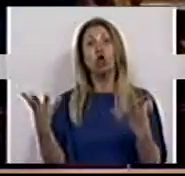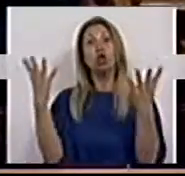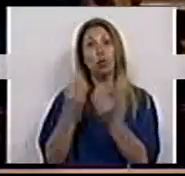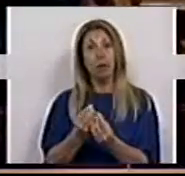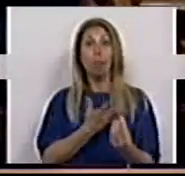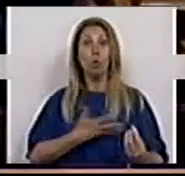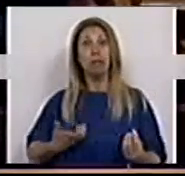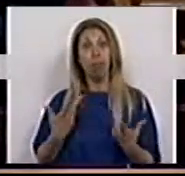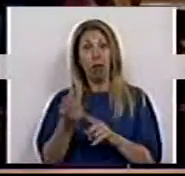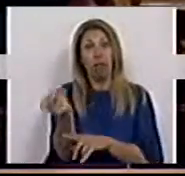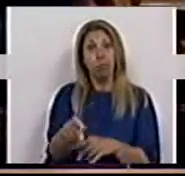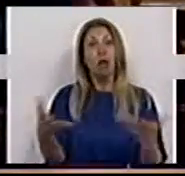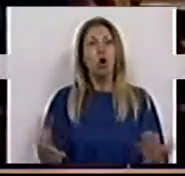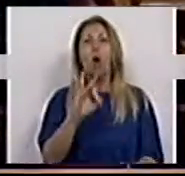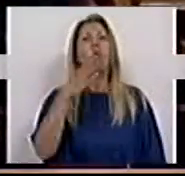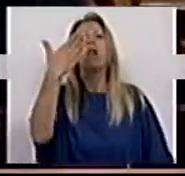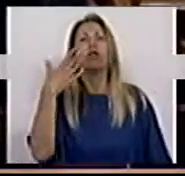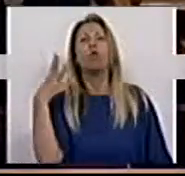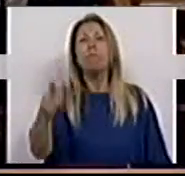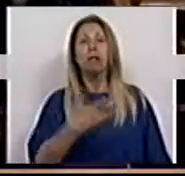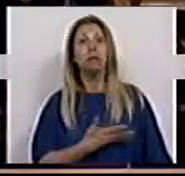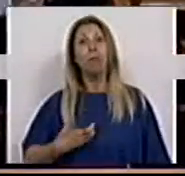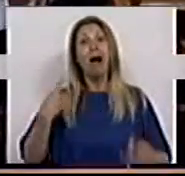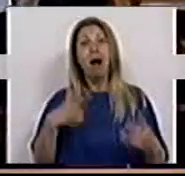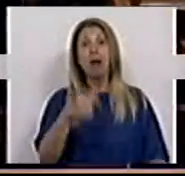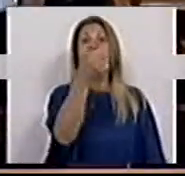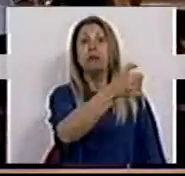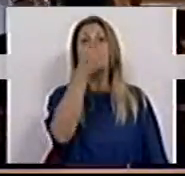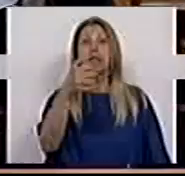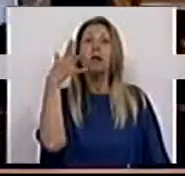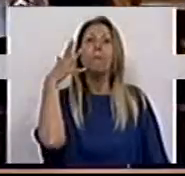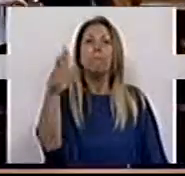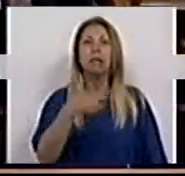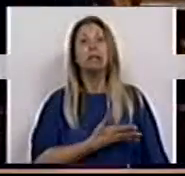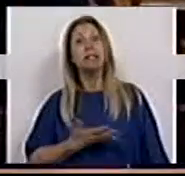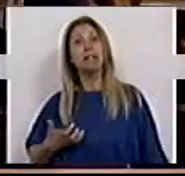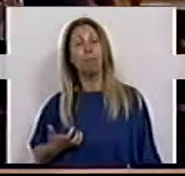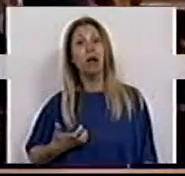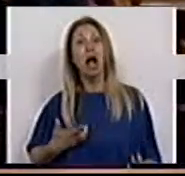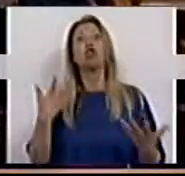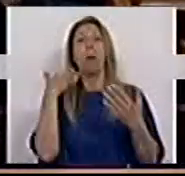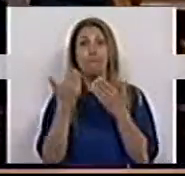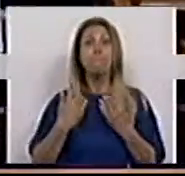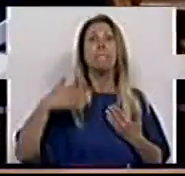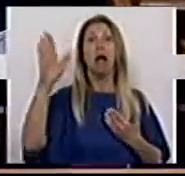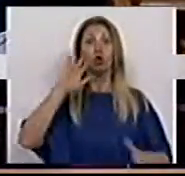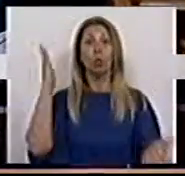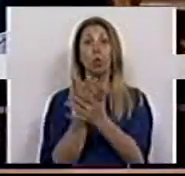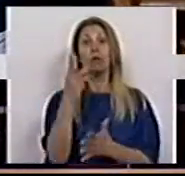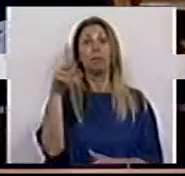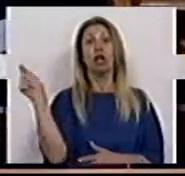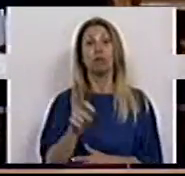afinal não temos 41 mil desempregados, temos 55 mil desempregados a mais desde o último